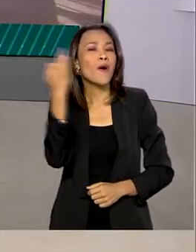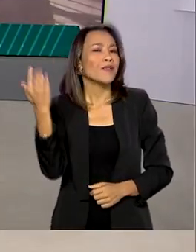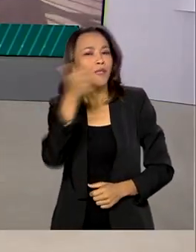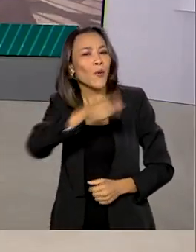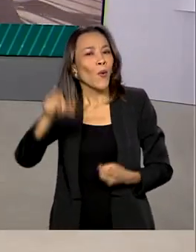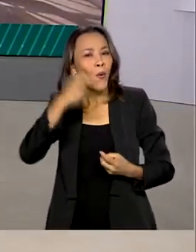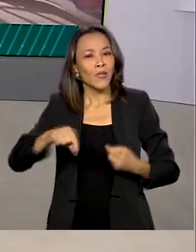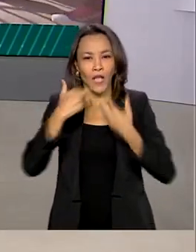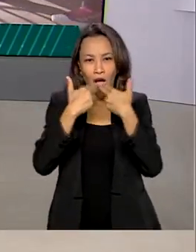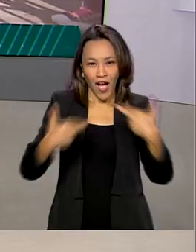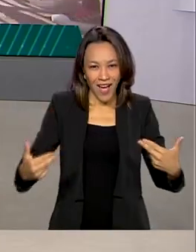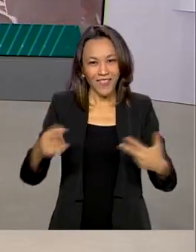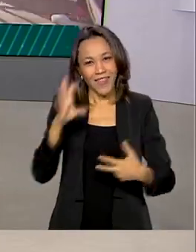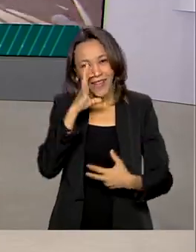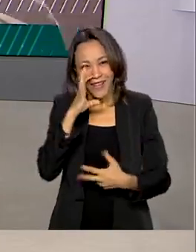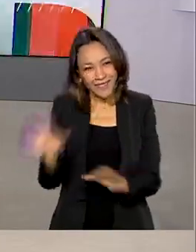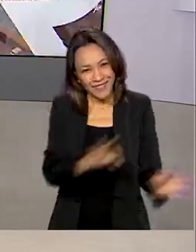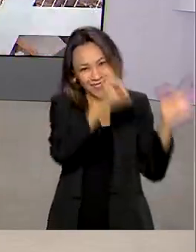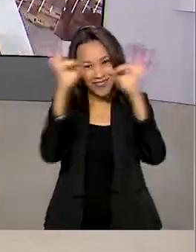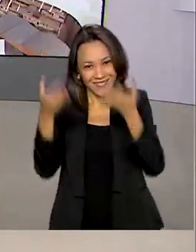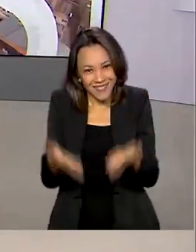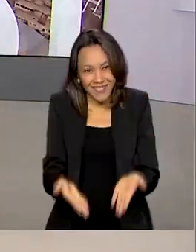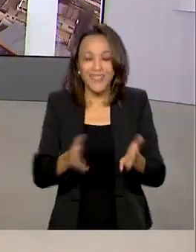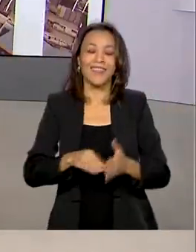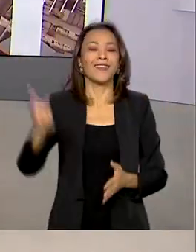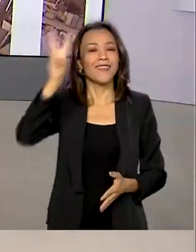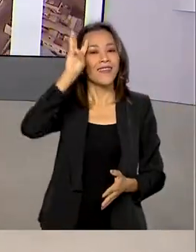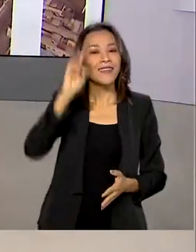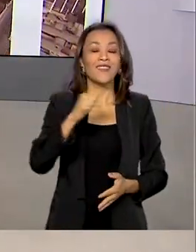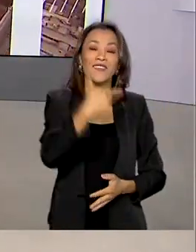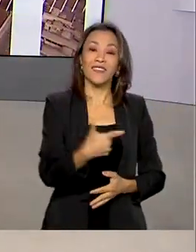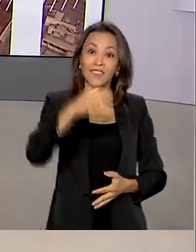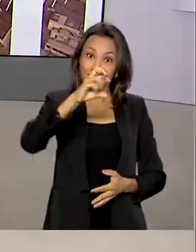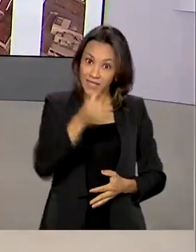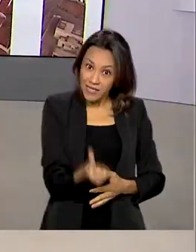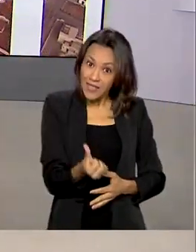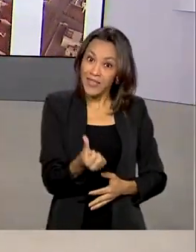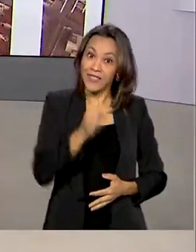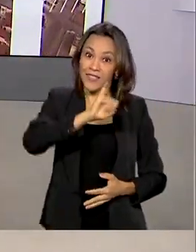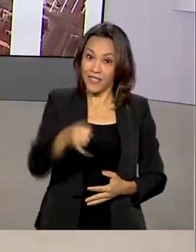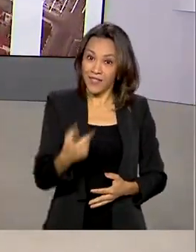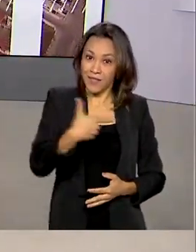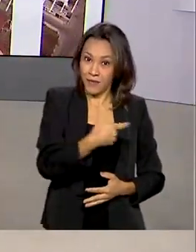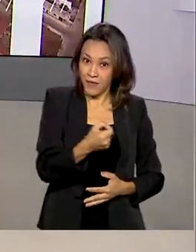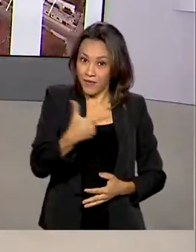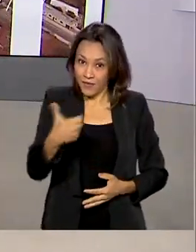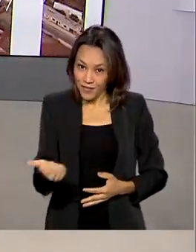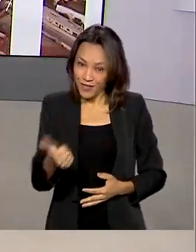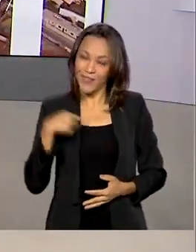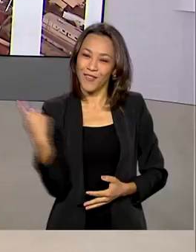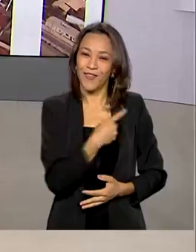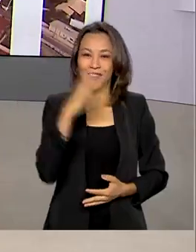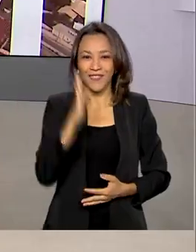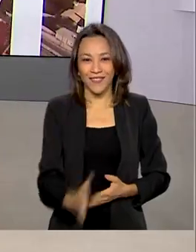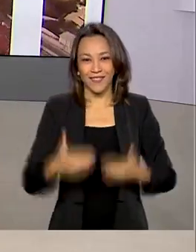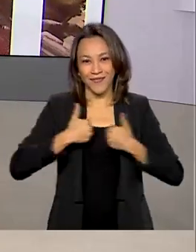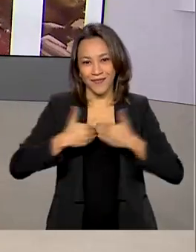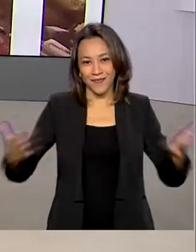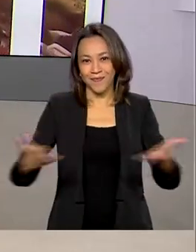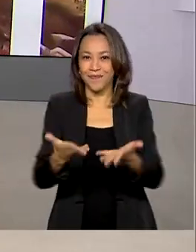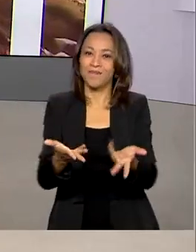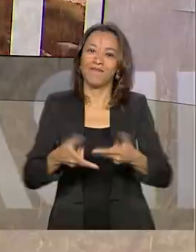novidades ficando ligadinho aqui com a gente. Terça-feira, 26 de janeiro de 2021, o Brasil em Dia está